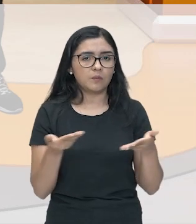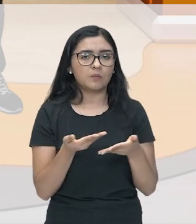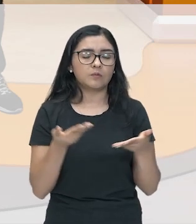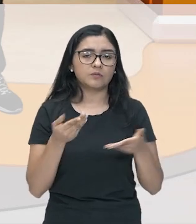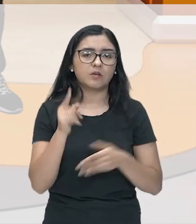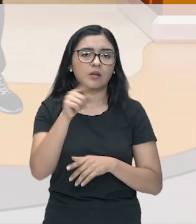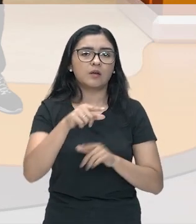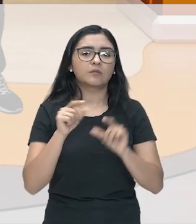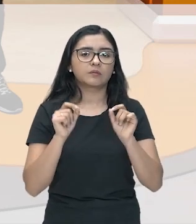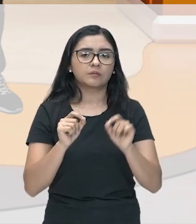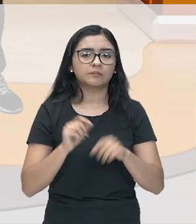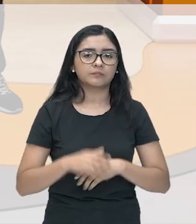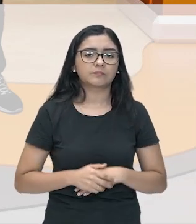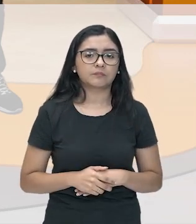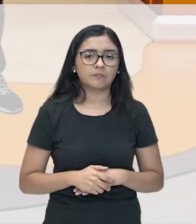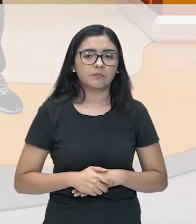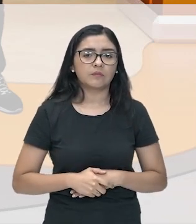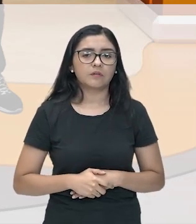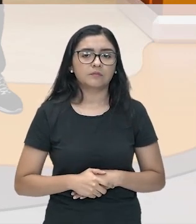certo modo,